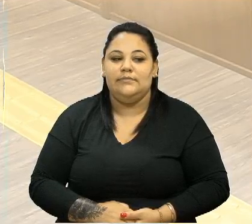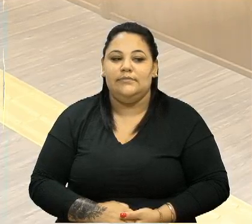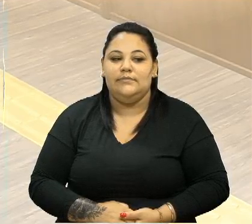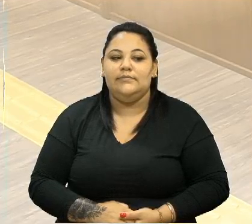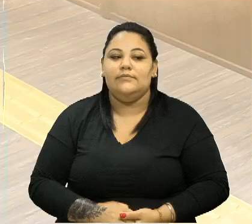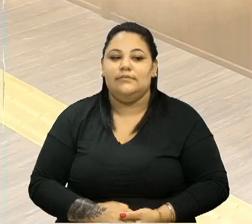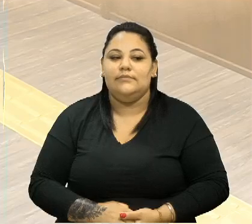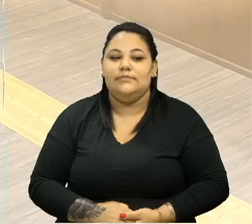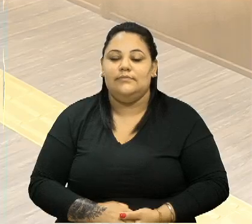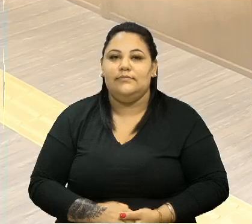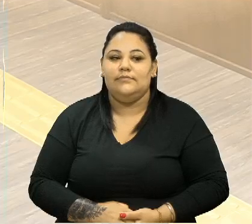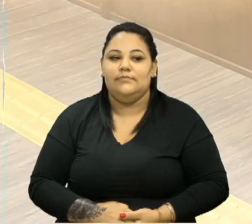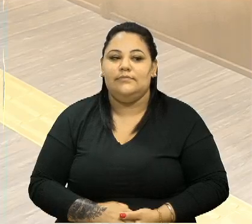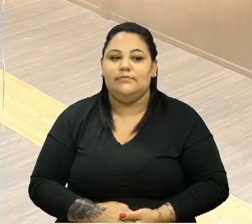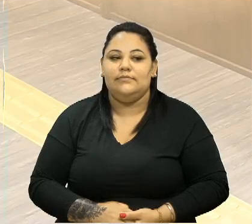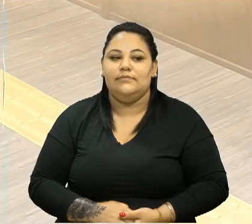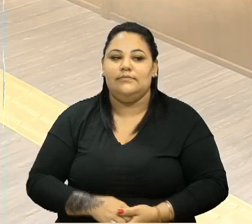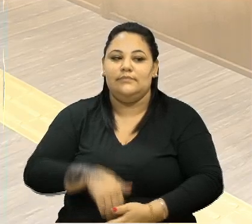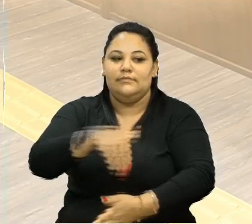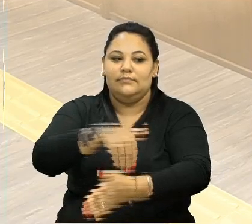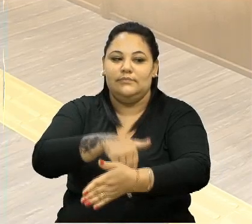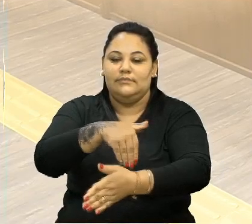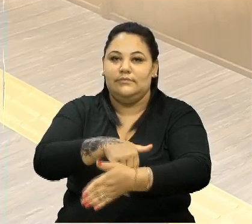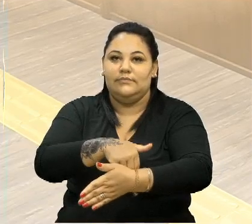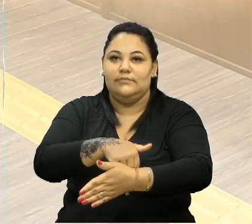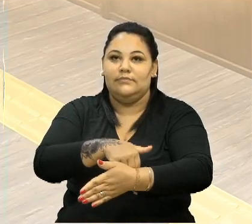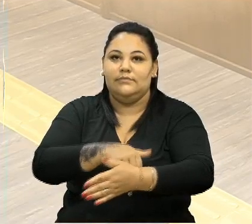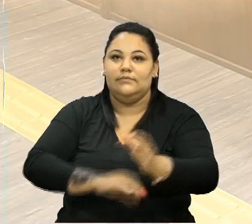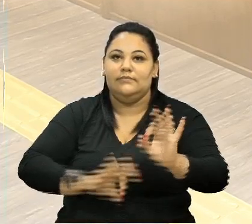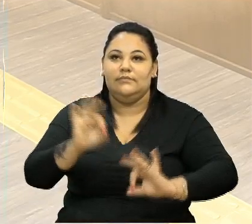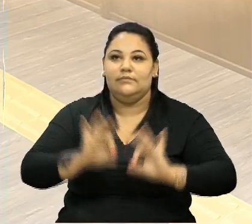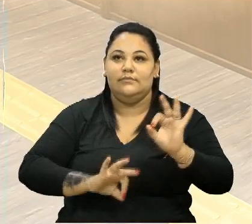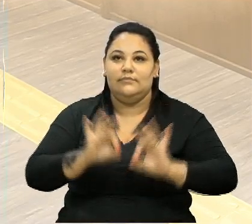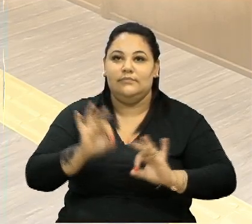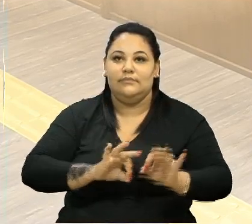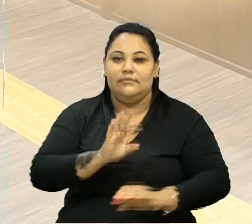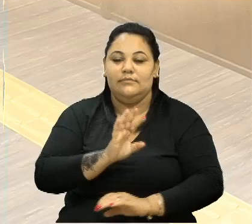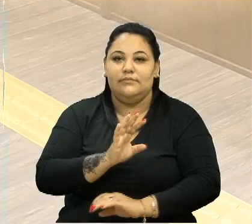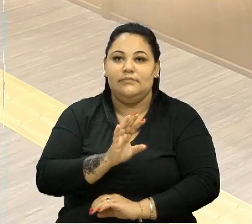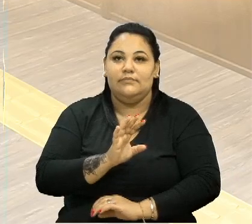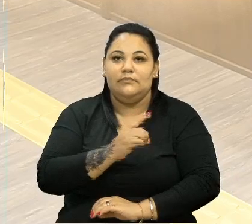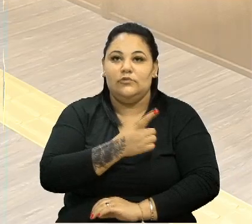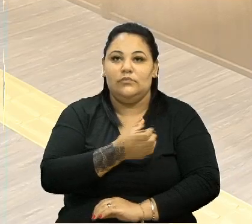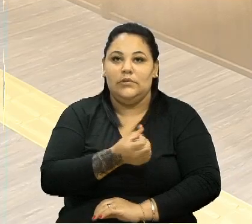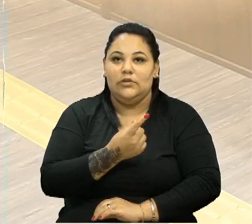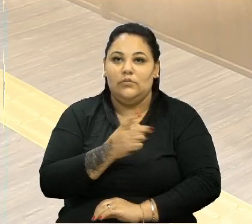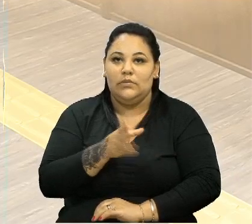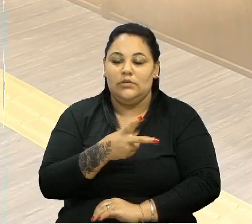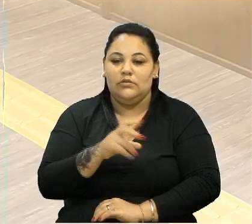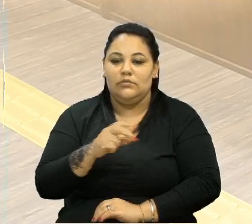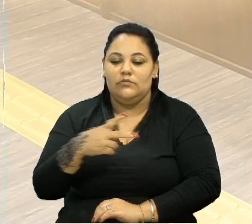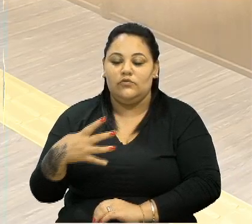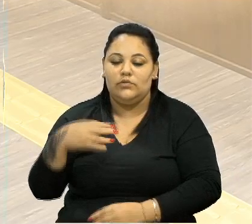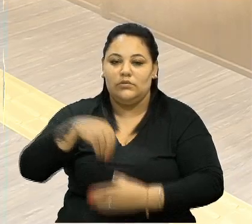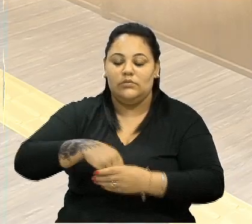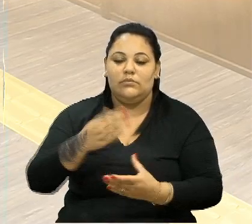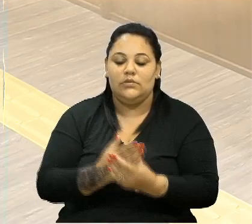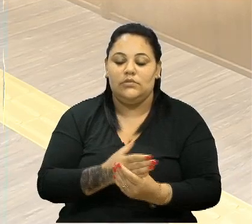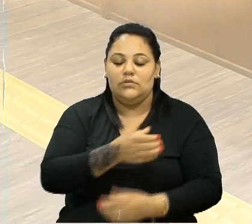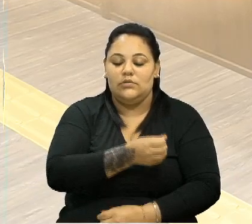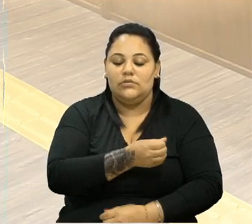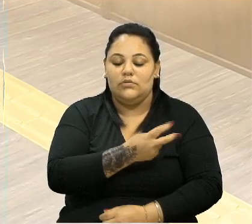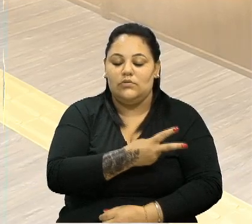Em discussão única e votação, projeto de lei número 161-2024, contido no processo número 206